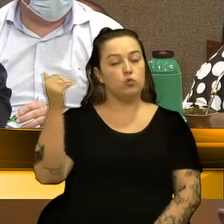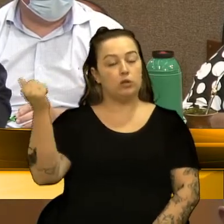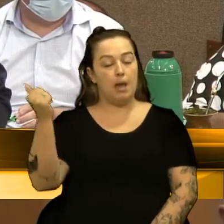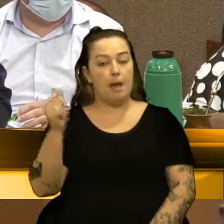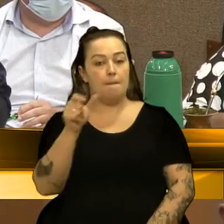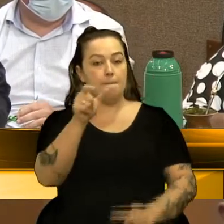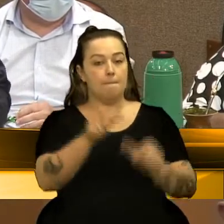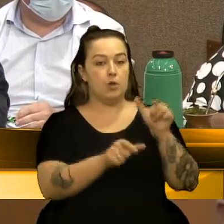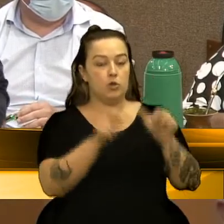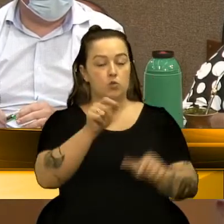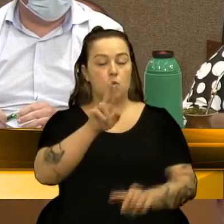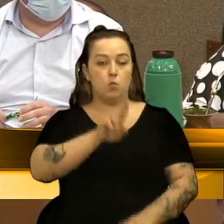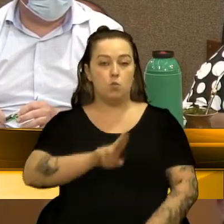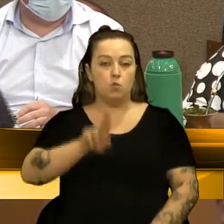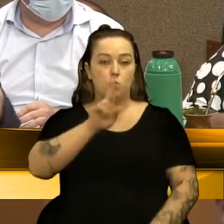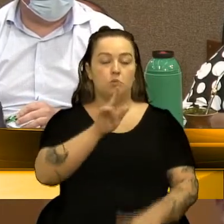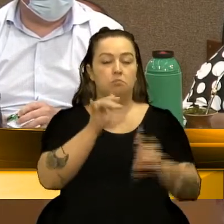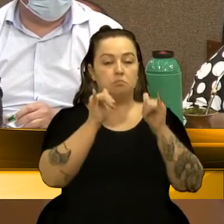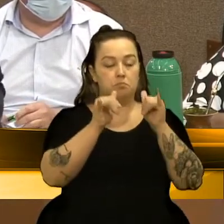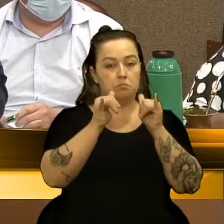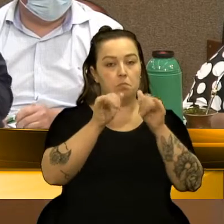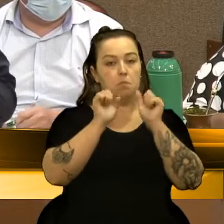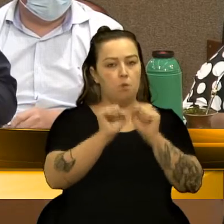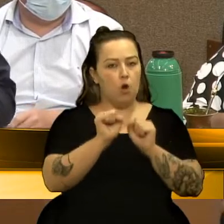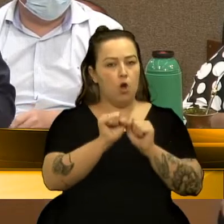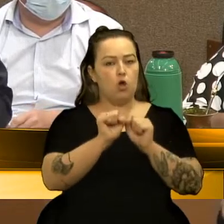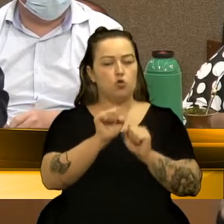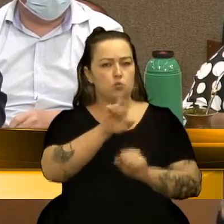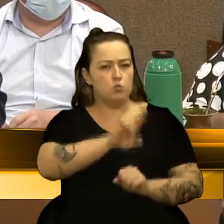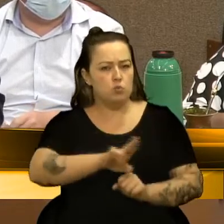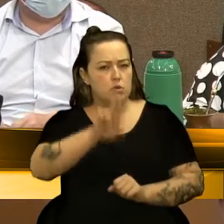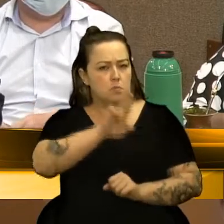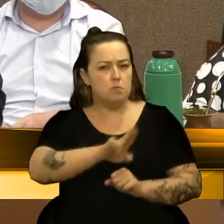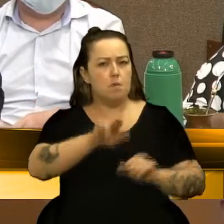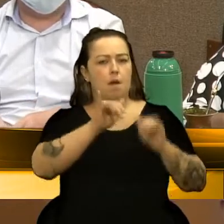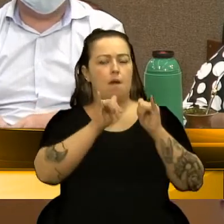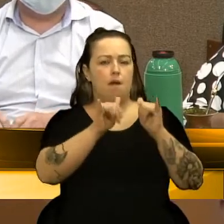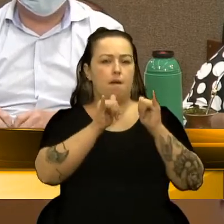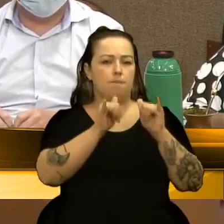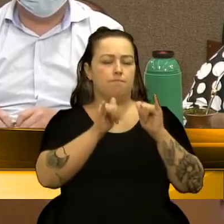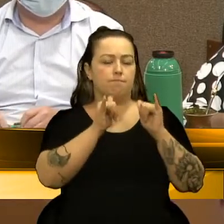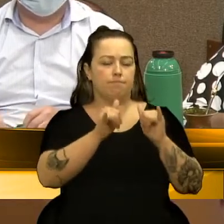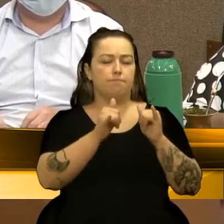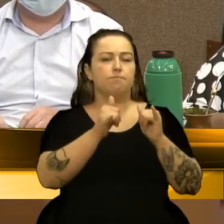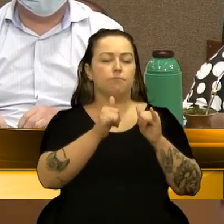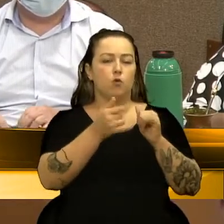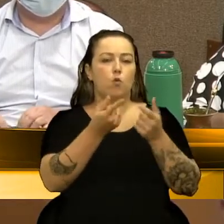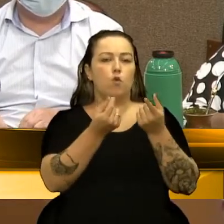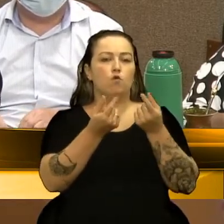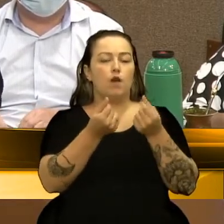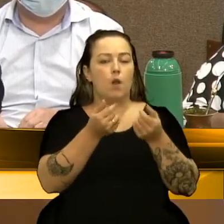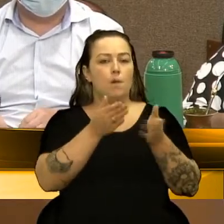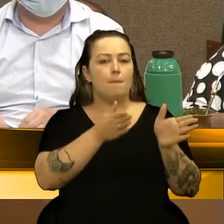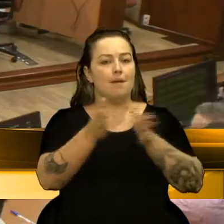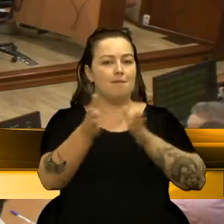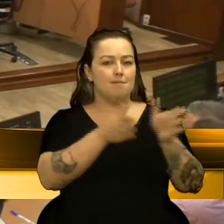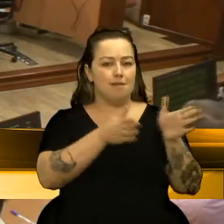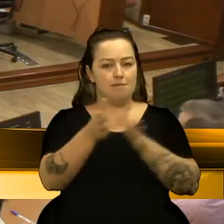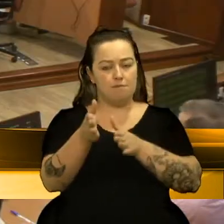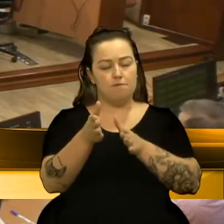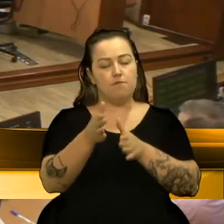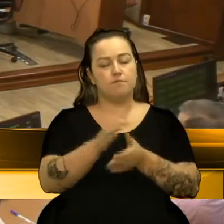transporte coletivo cada vez mais possa usá-lo e também com um valor mais acessível. Muito obrigado.